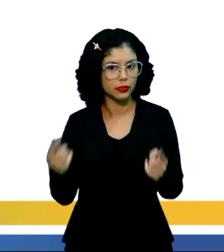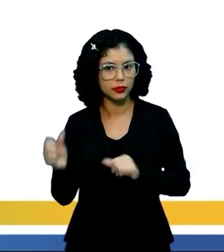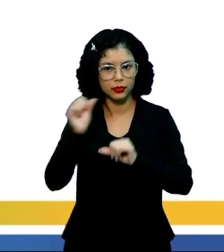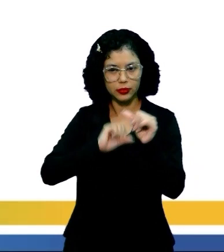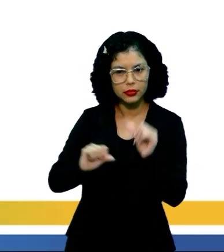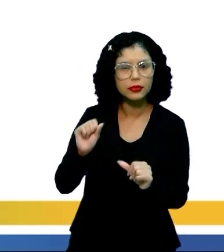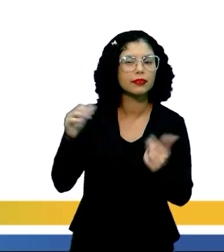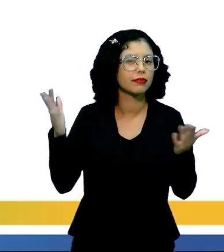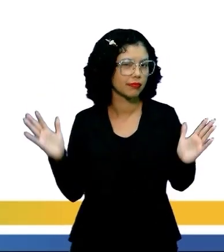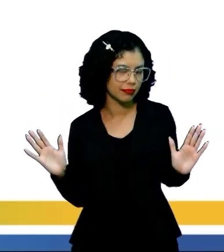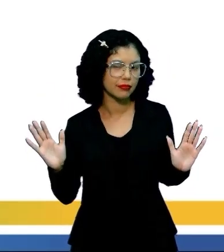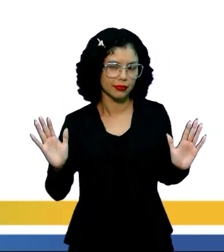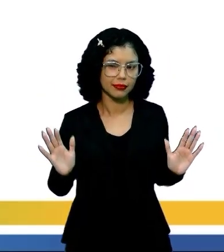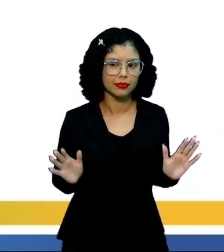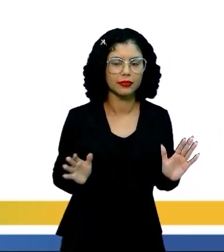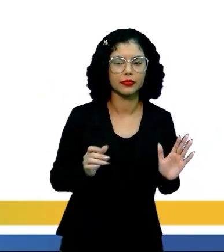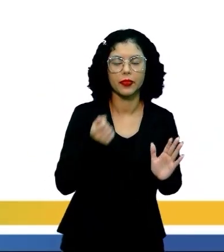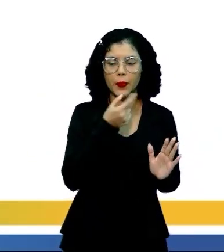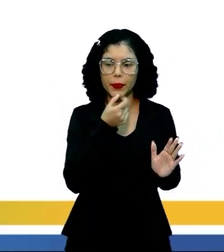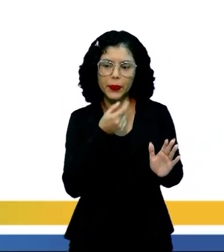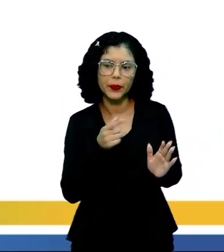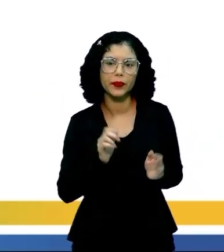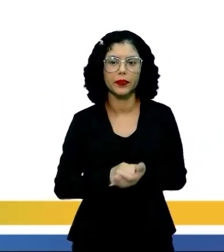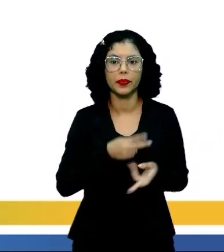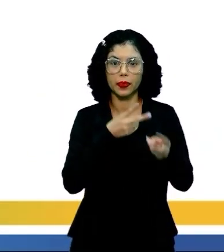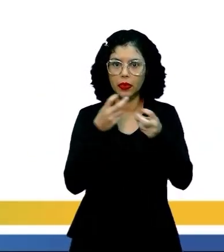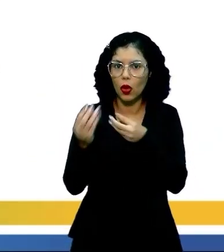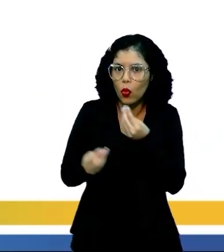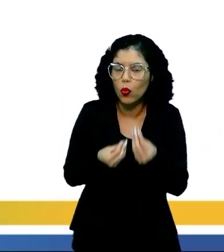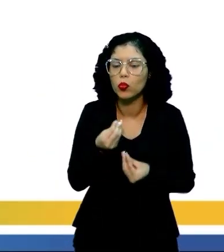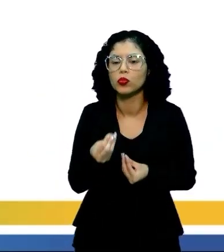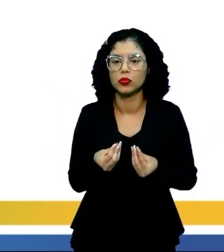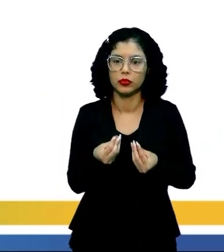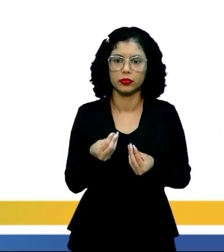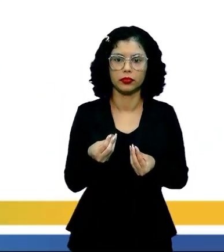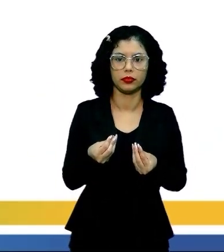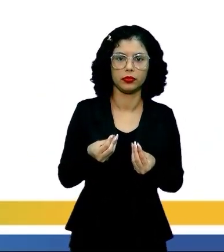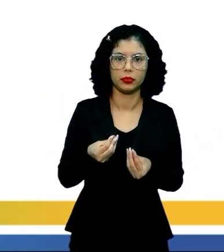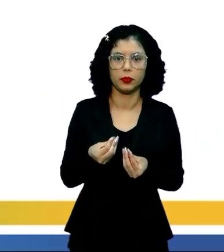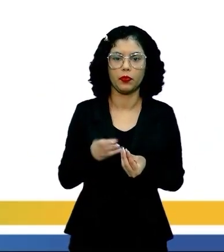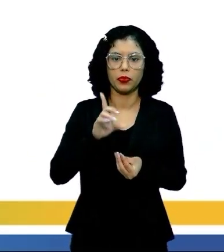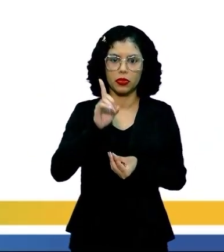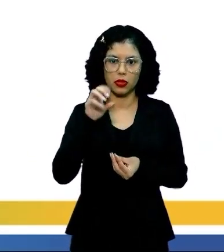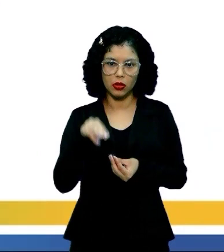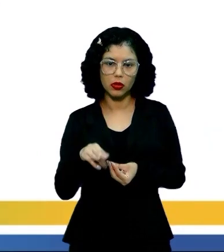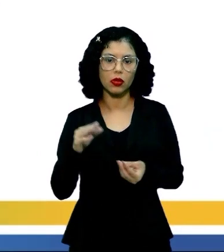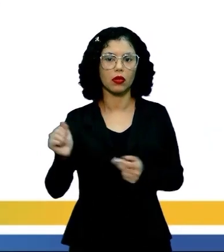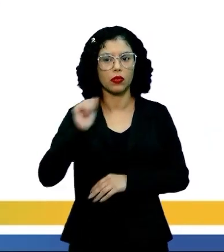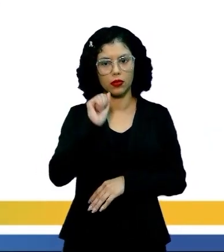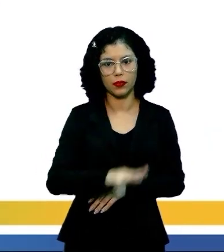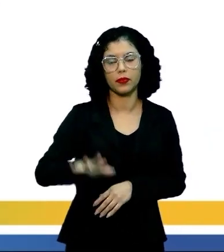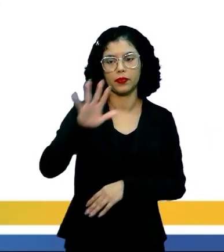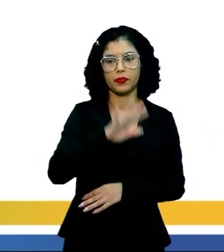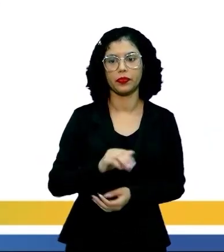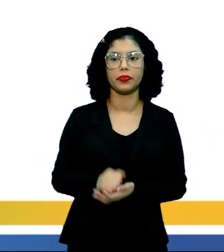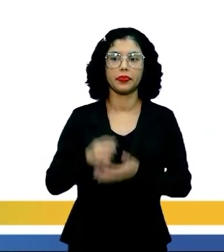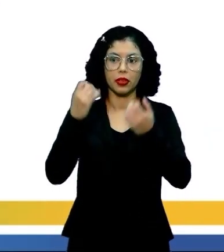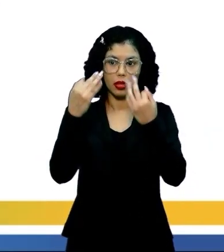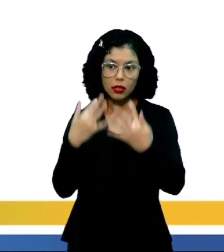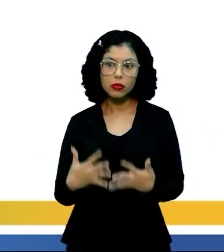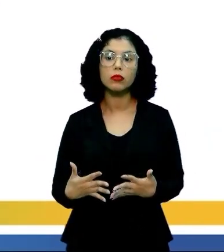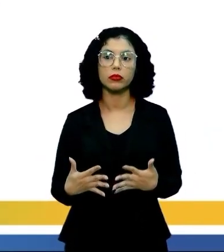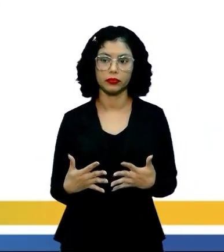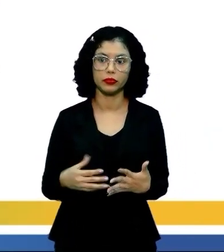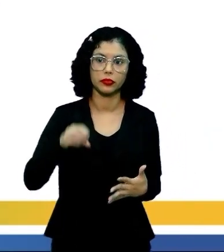trocadilho, né? Nós temos como se fosse o nosso Don Quixote nacional. Conta a